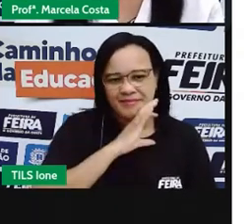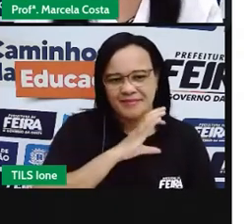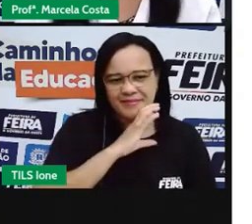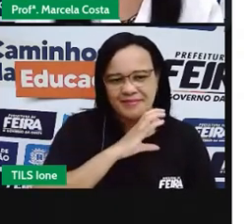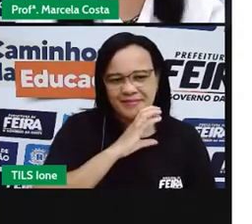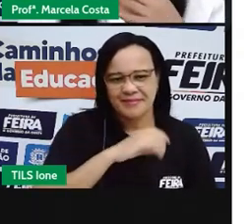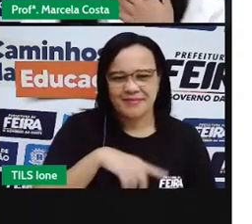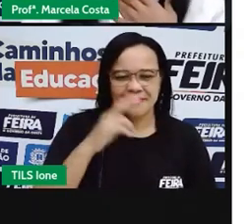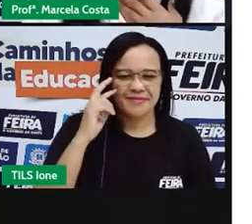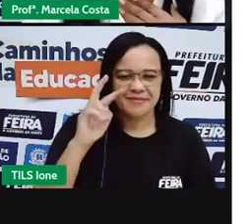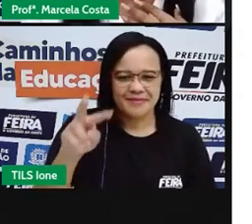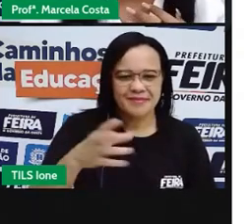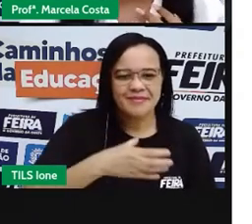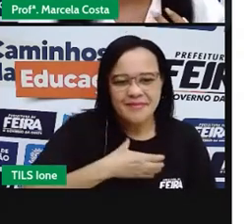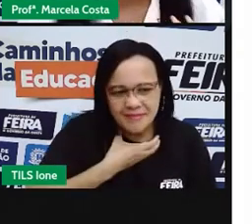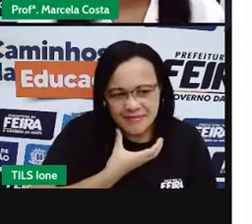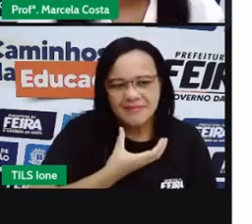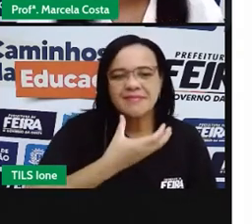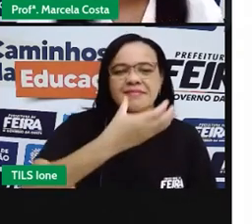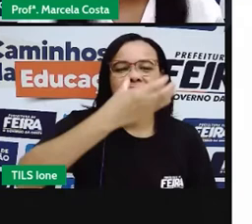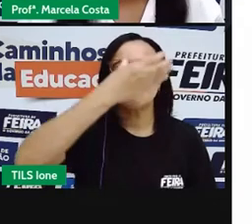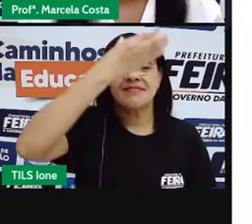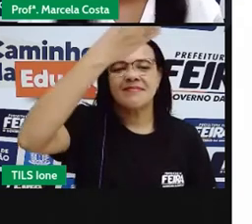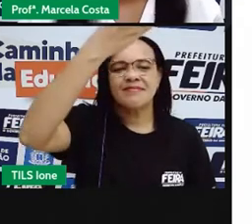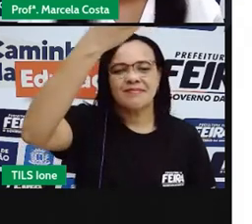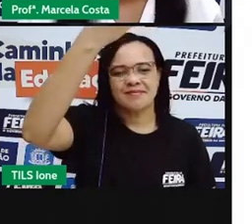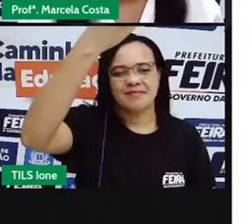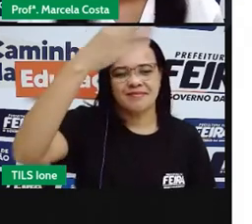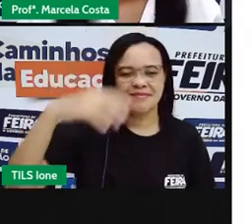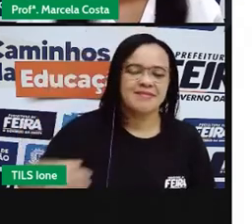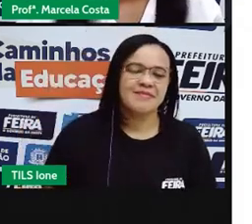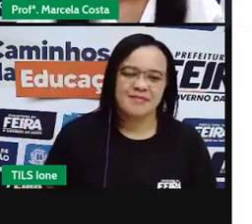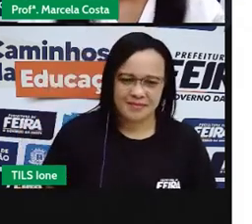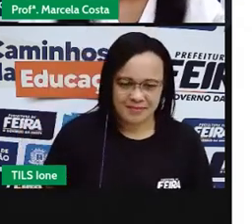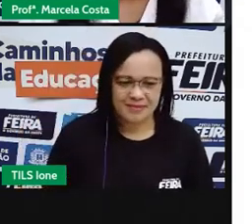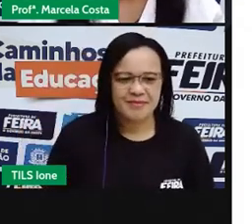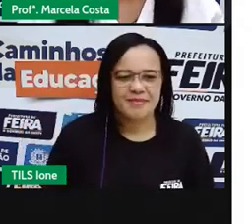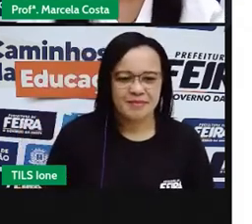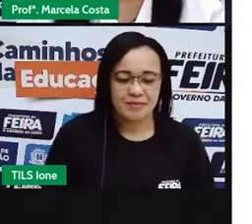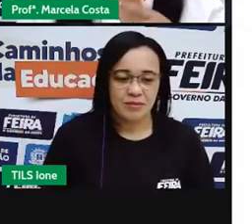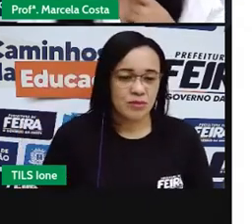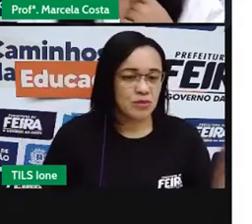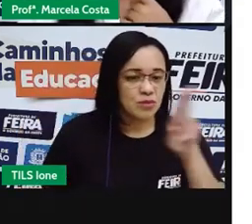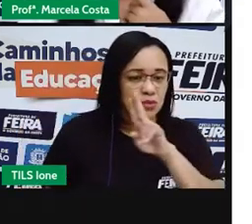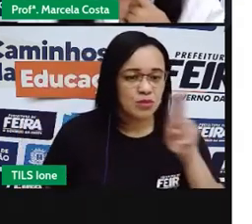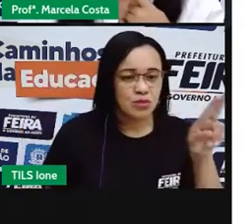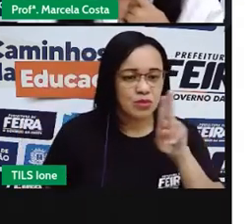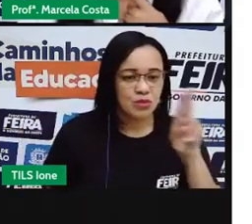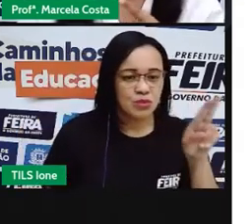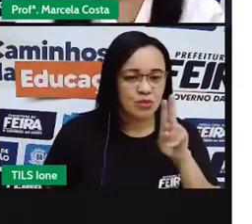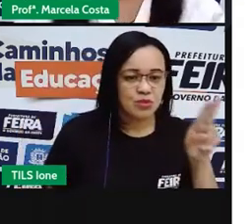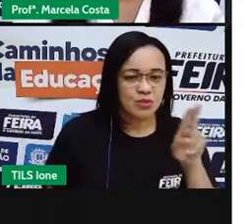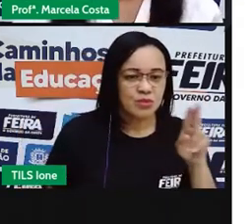Olha como o pescoço dele é grande. O nome dele é...